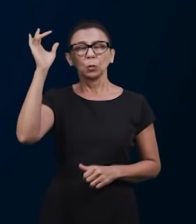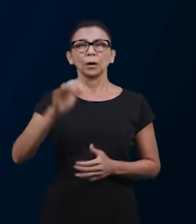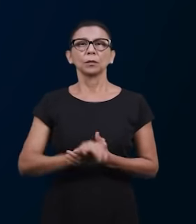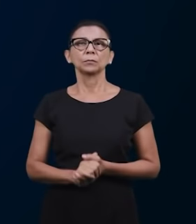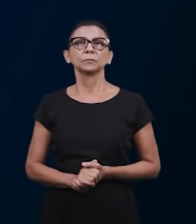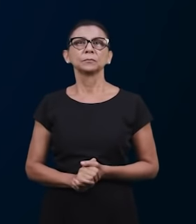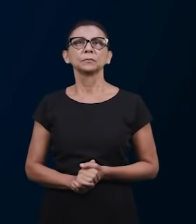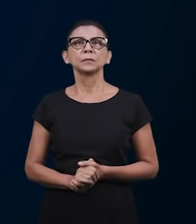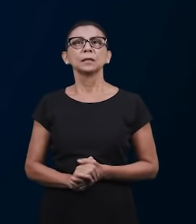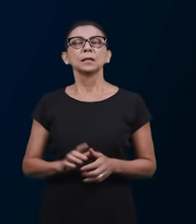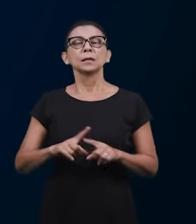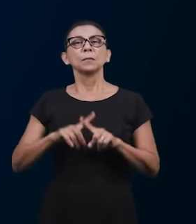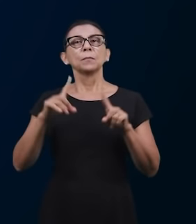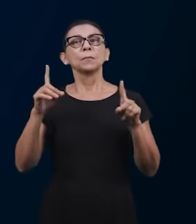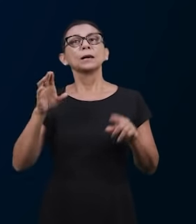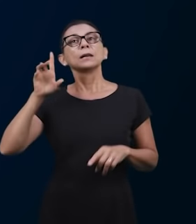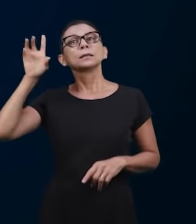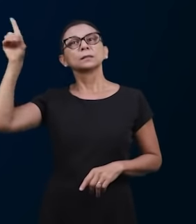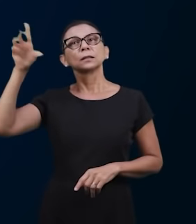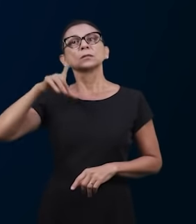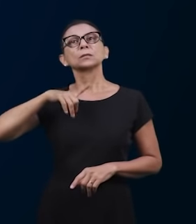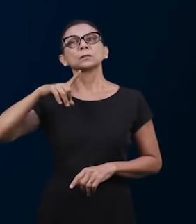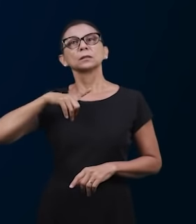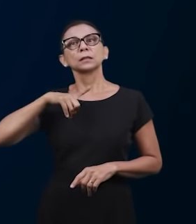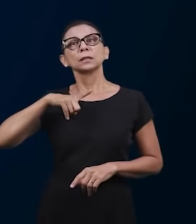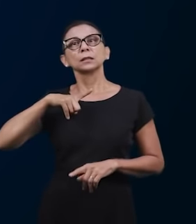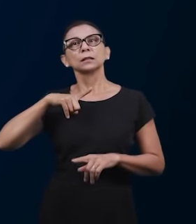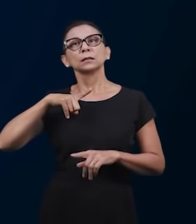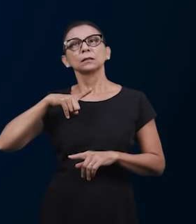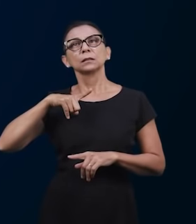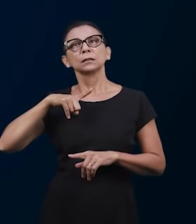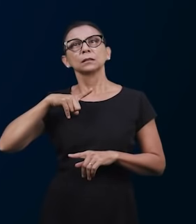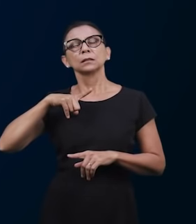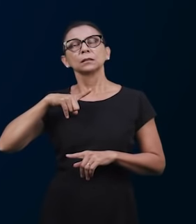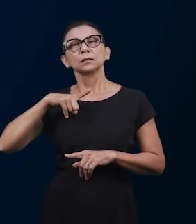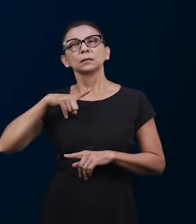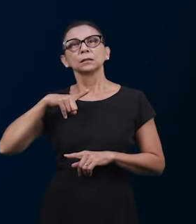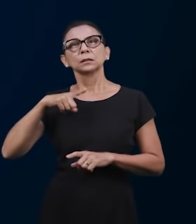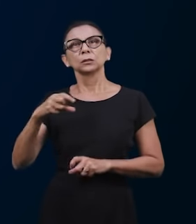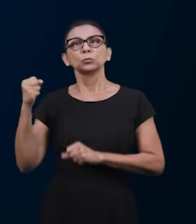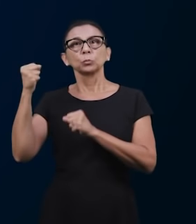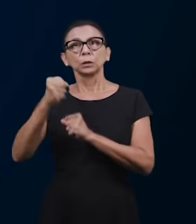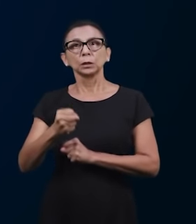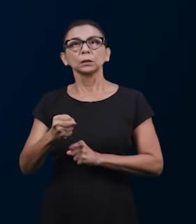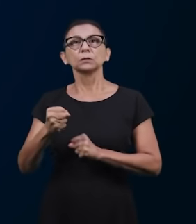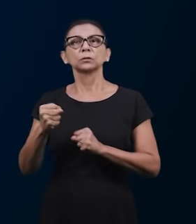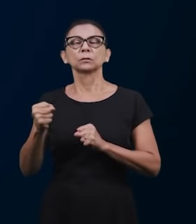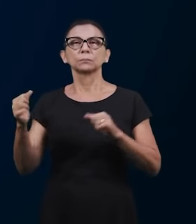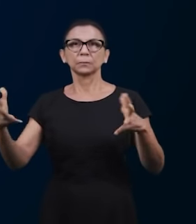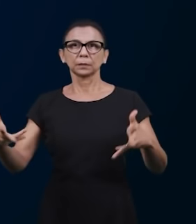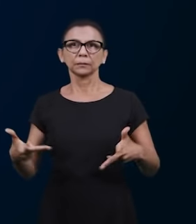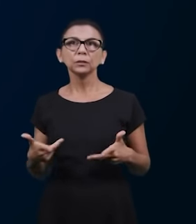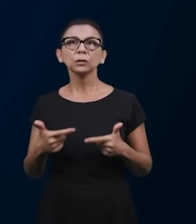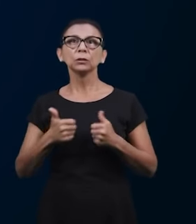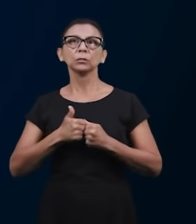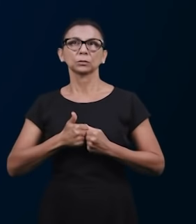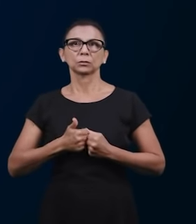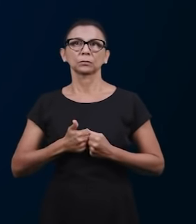que não se podem reunir. Mas Deus foi grande e maravilhoso a permitir-nos ter esta